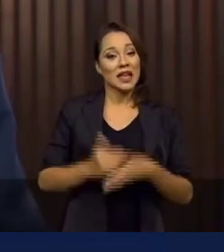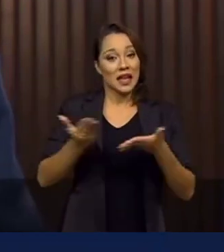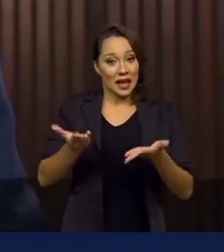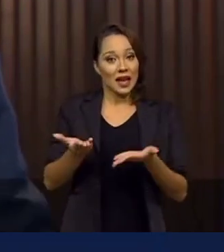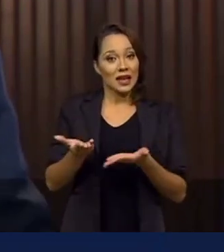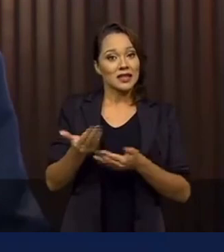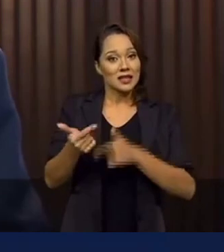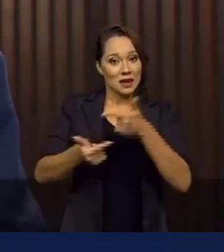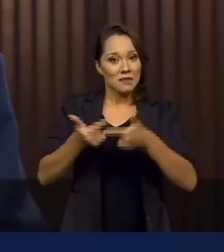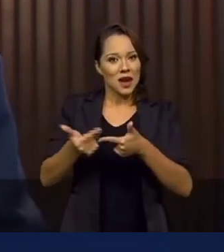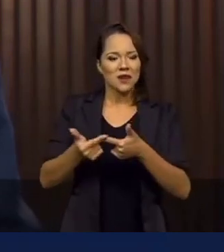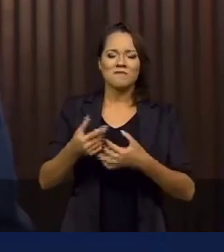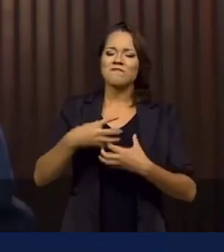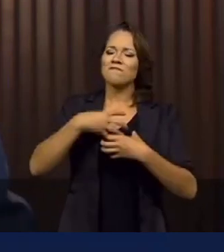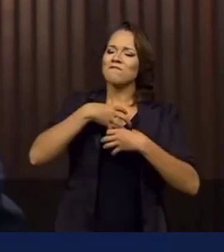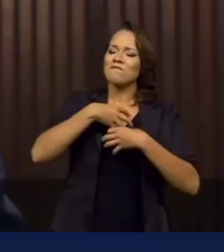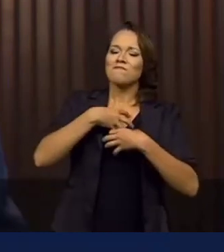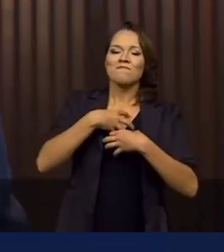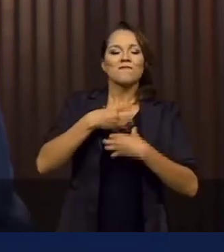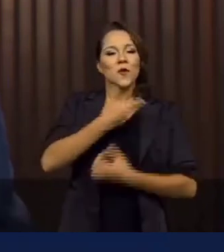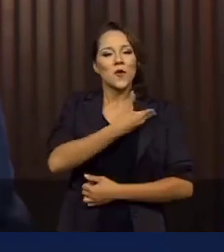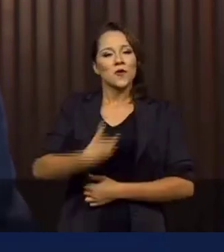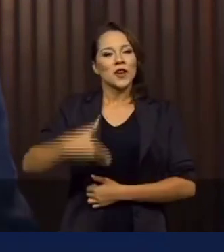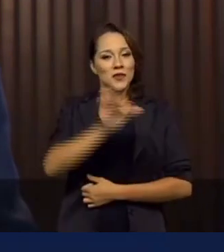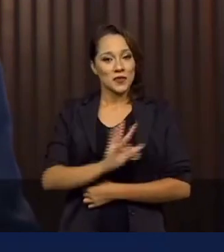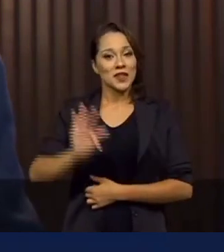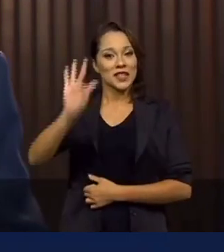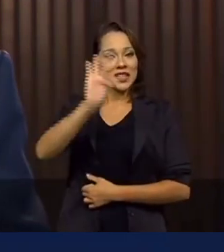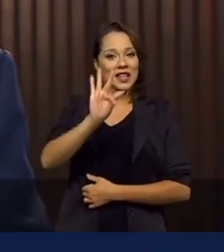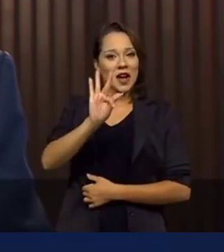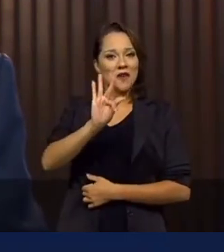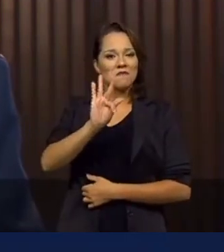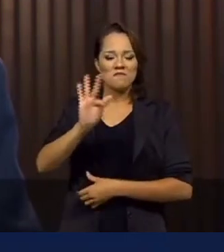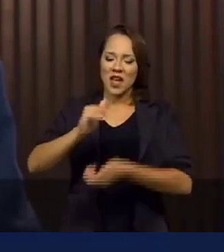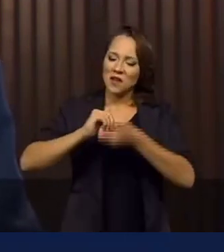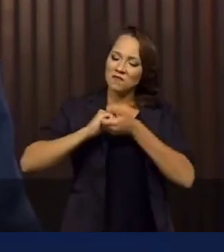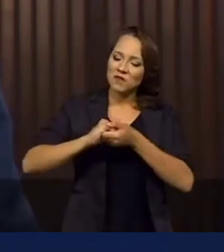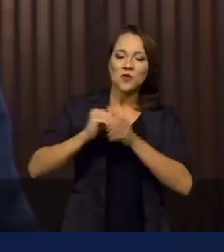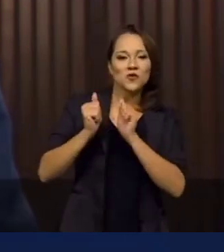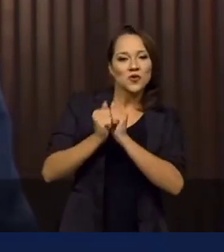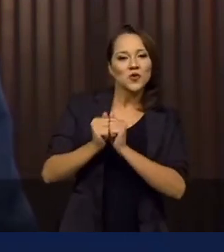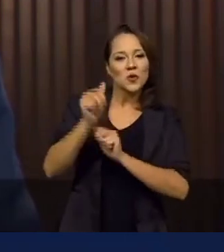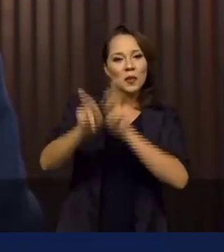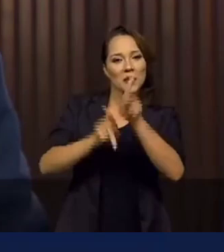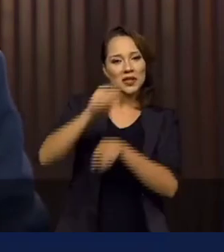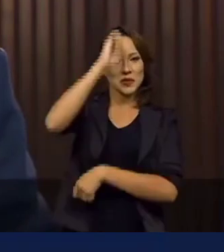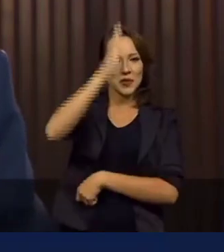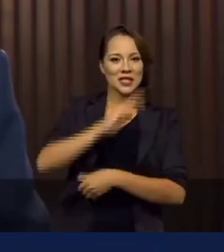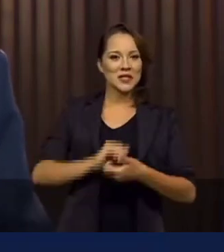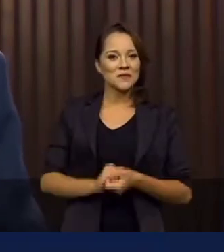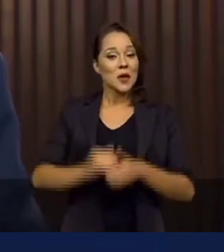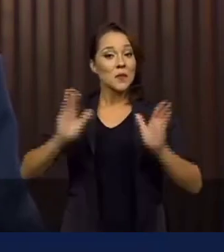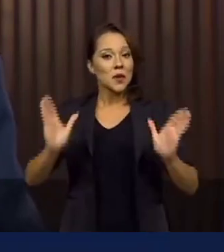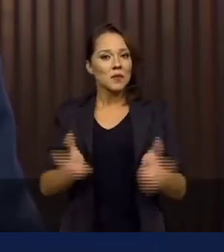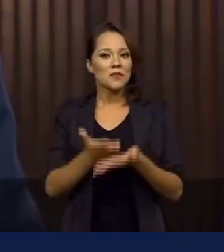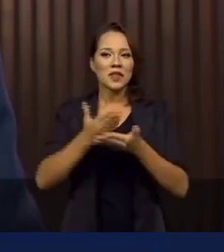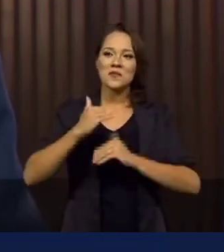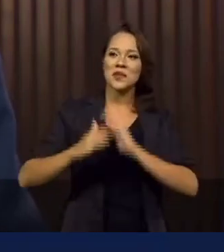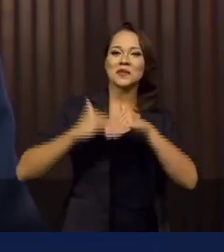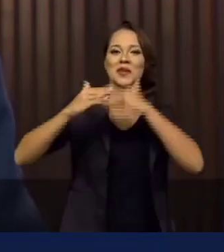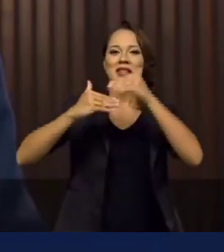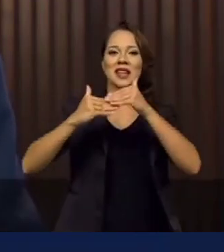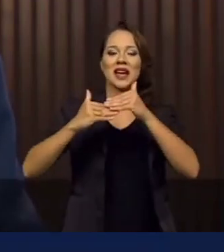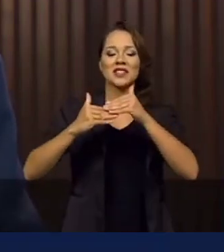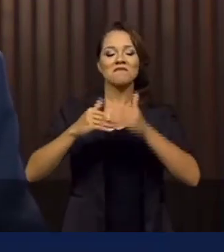atitude inspira e motiva o governo federal, a seguir de mãos dadas com os brasileiros, promovendo a prosperidade